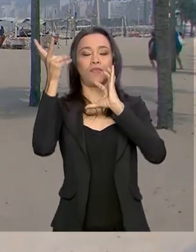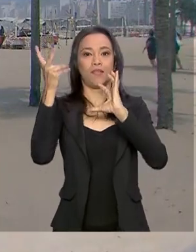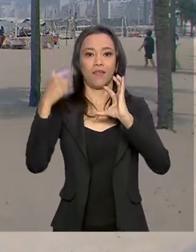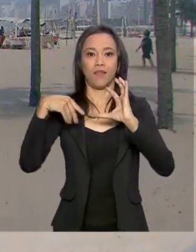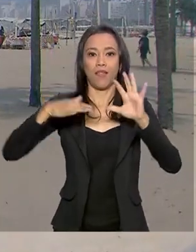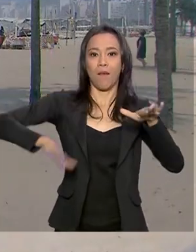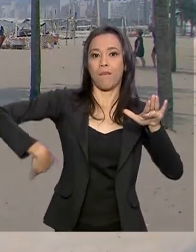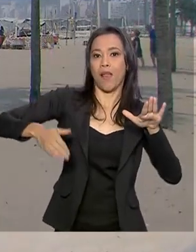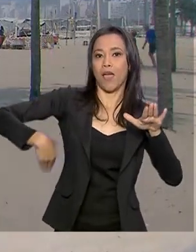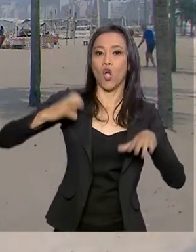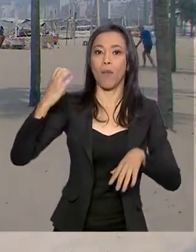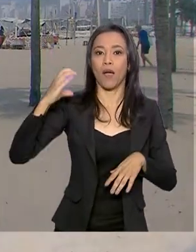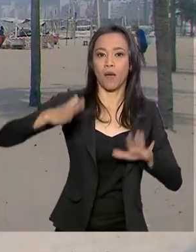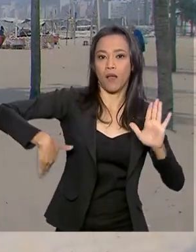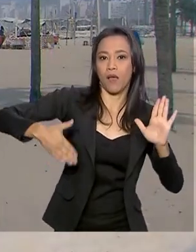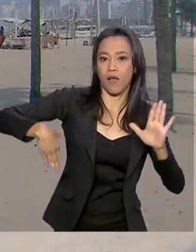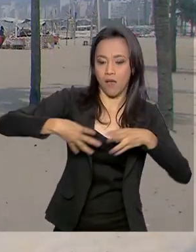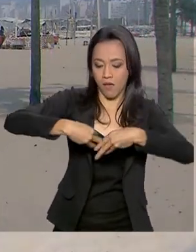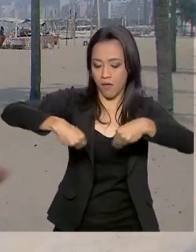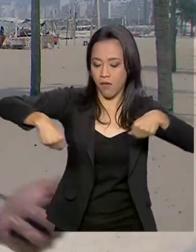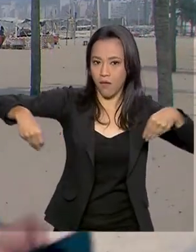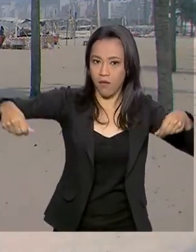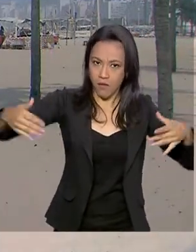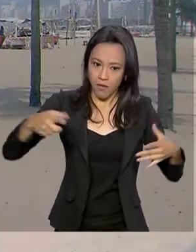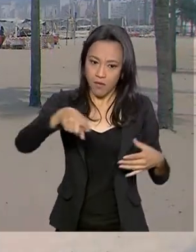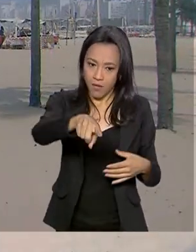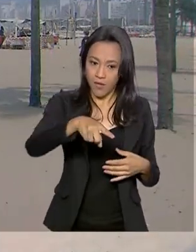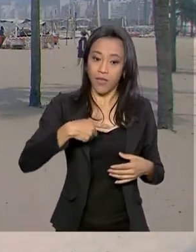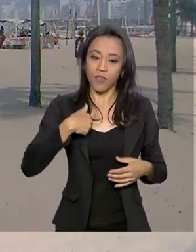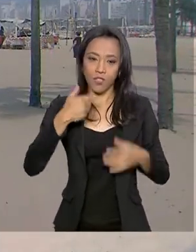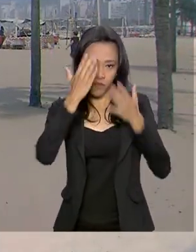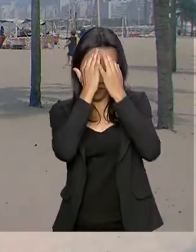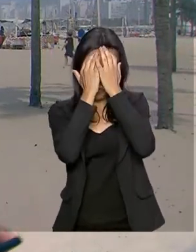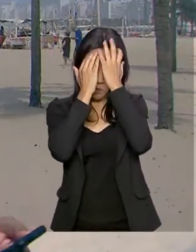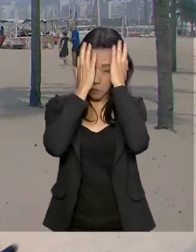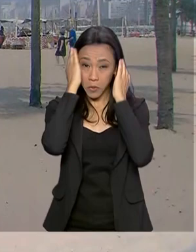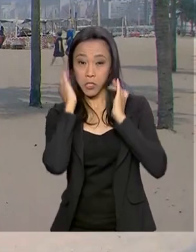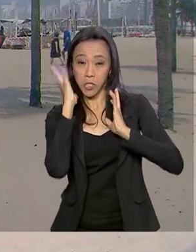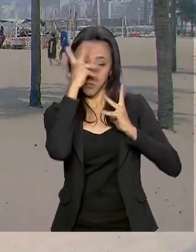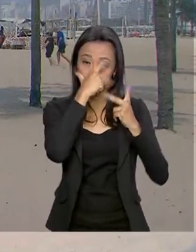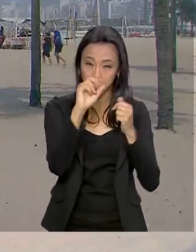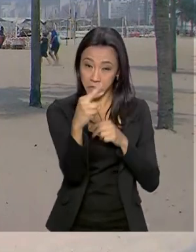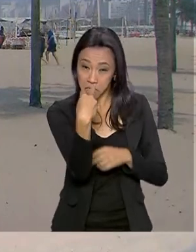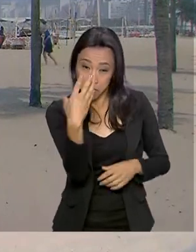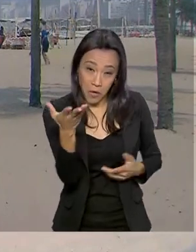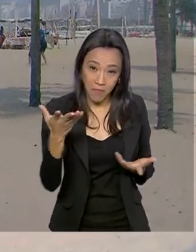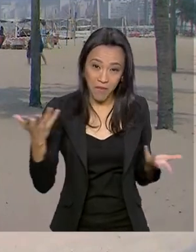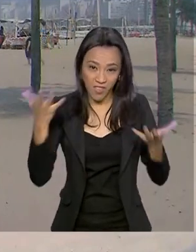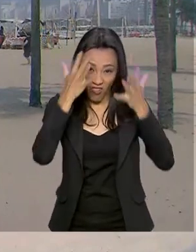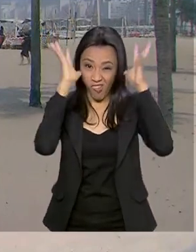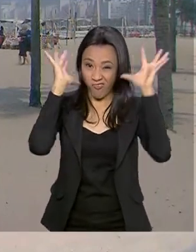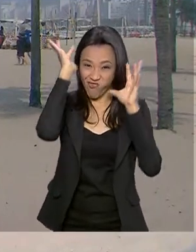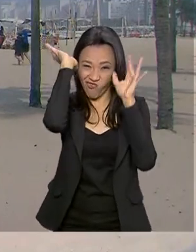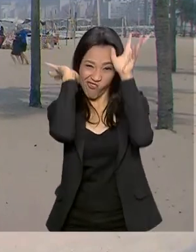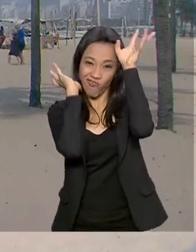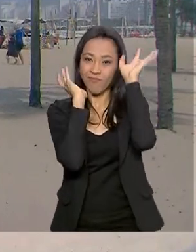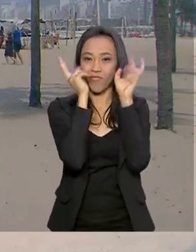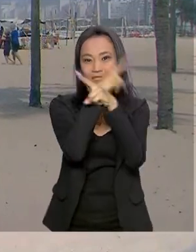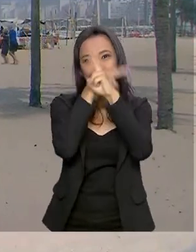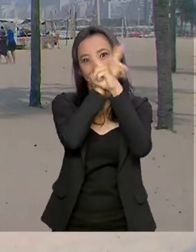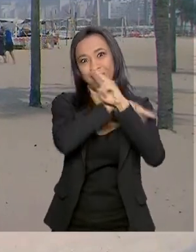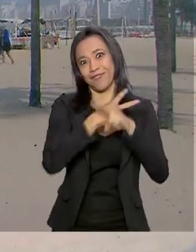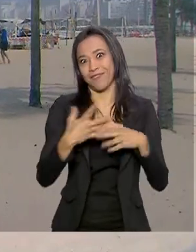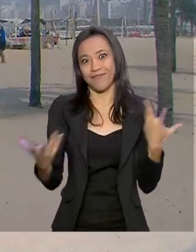Copacabana, onde, da onde a gente fala. E eu tinha feito até um penteado, Renata, muito bonito para você, mas vou ficar devendo. O cabelo agora já